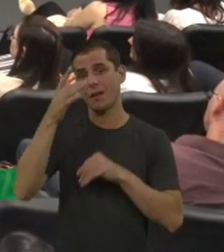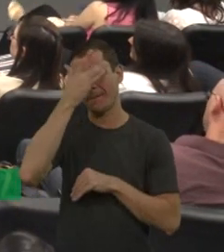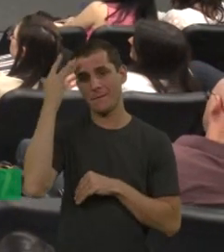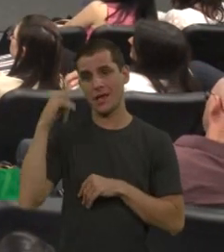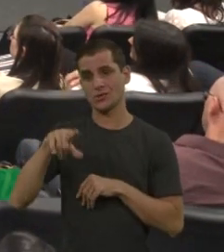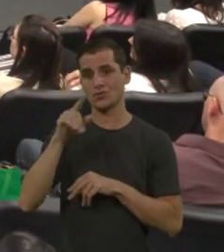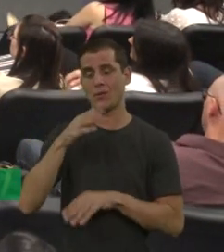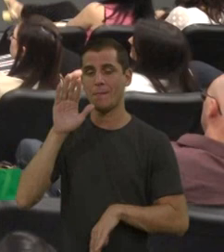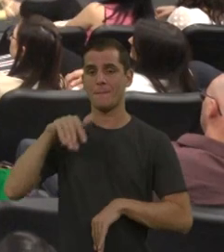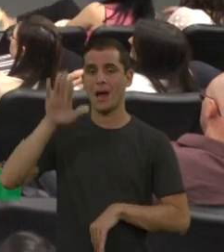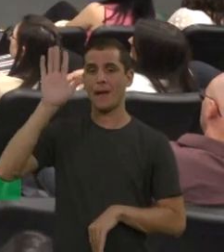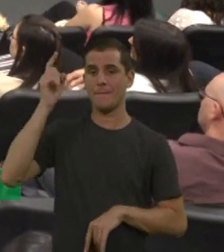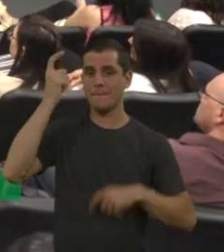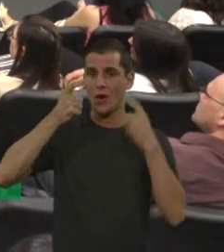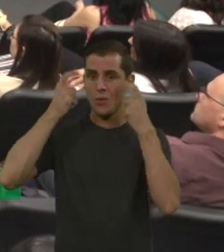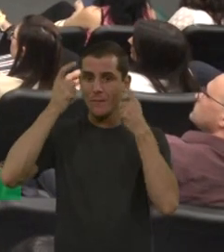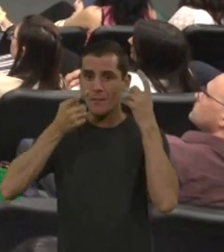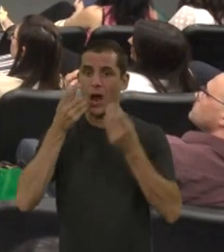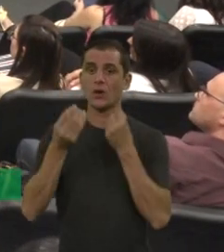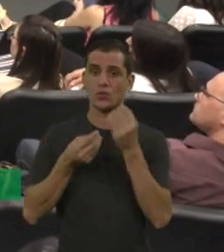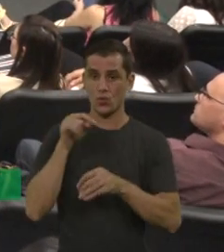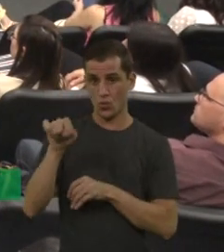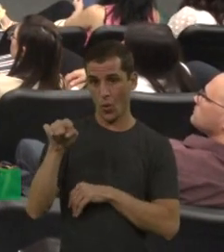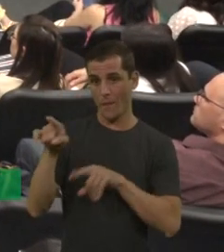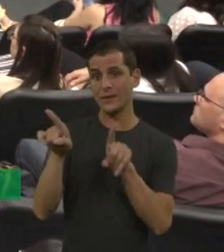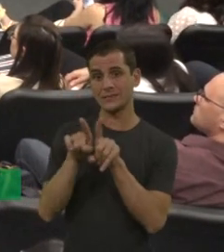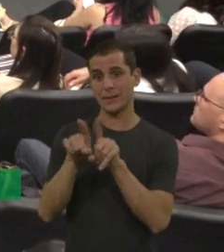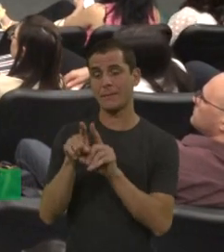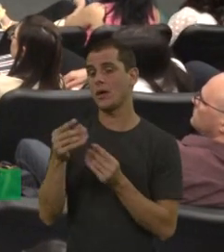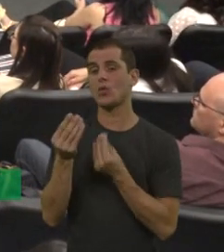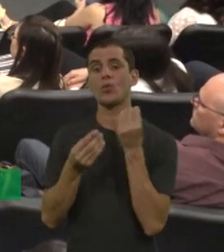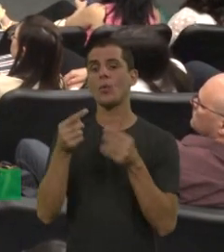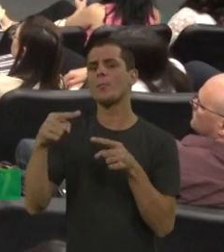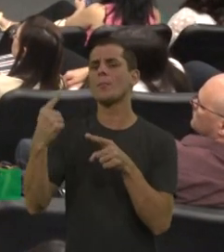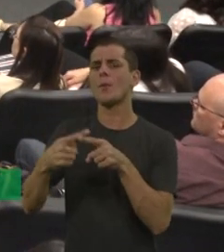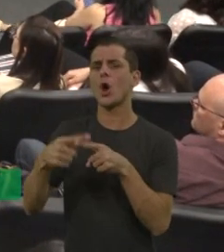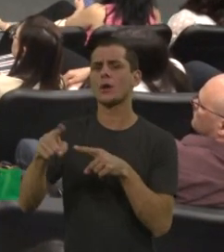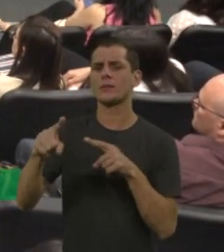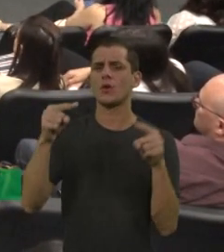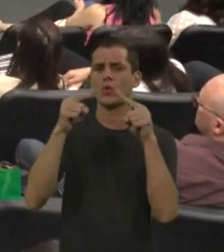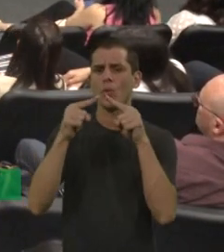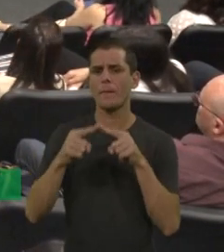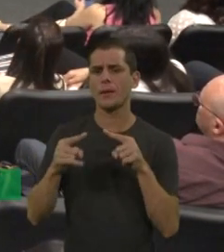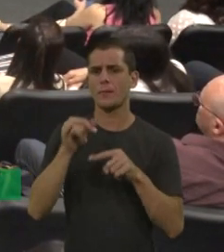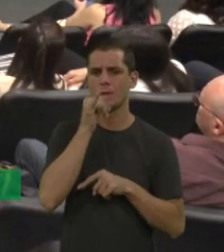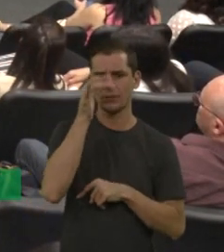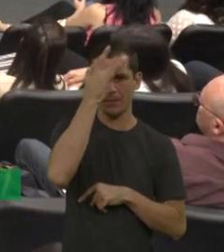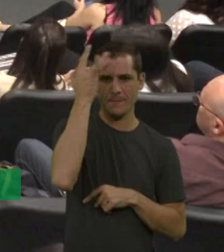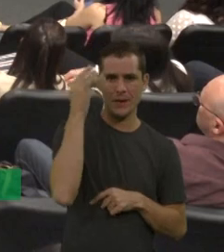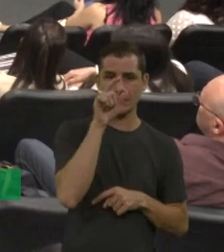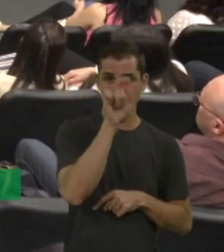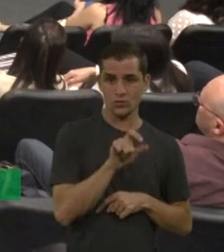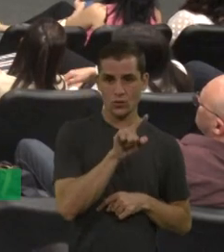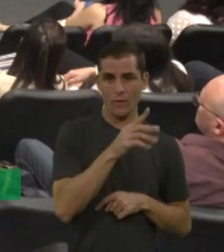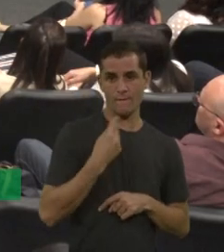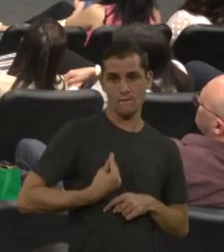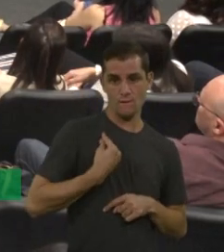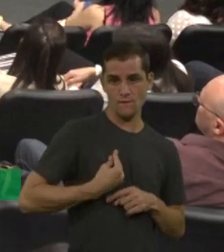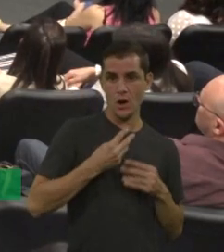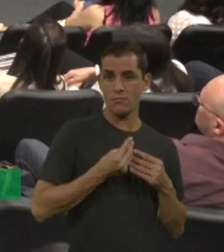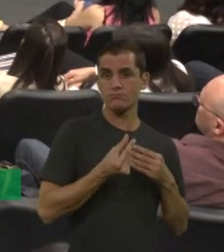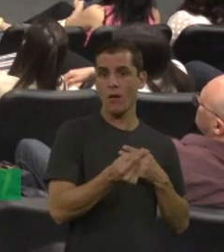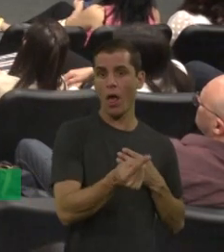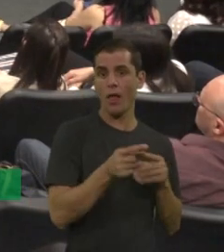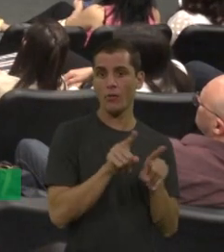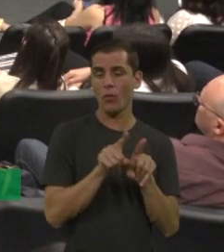a farmacocinética do fator, principalmente do fator recombinante, para ver a meia-vida do fator. tem esquemas até em